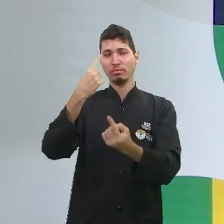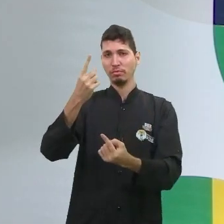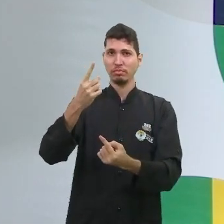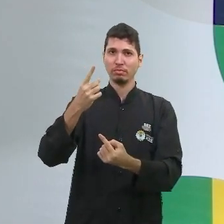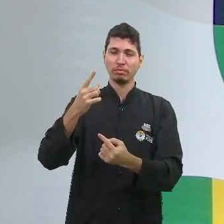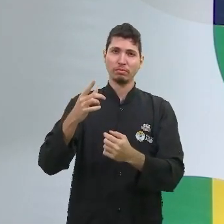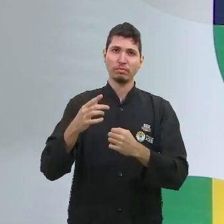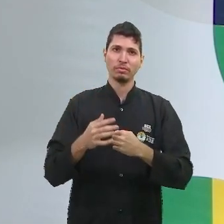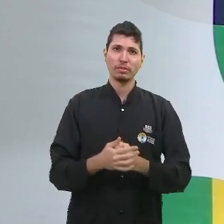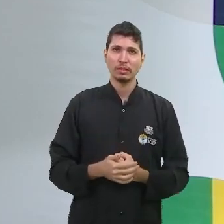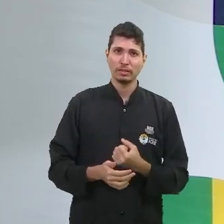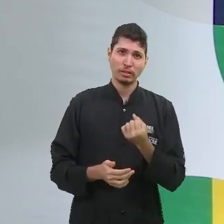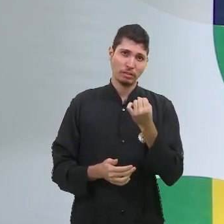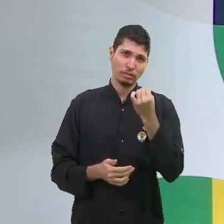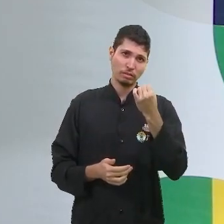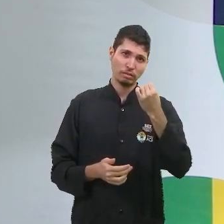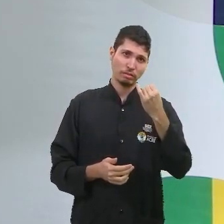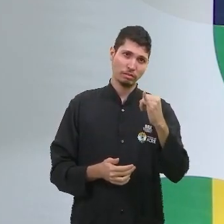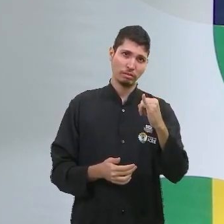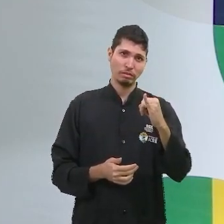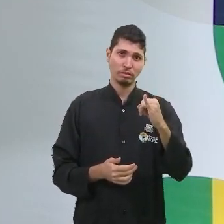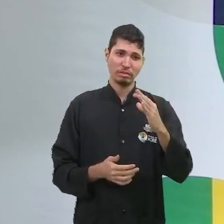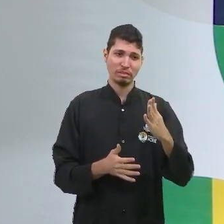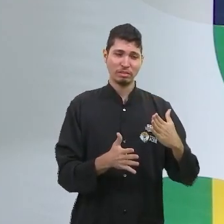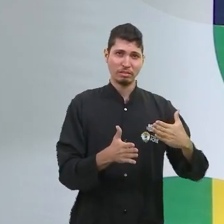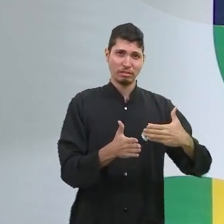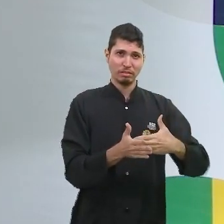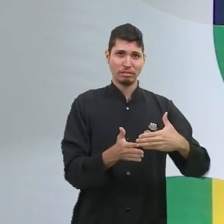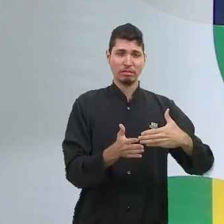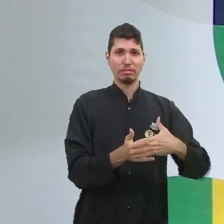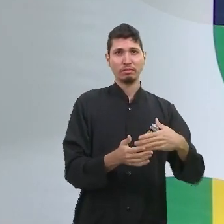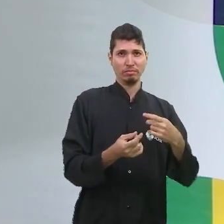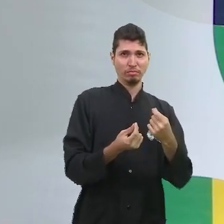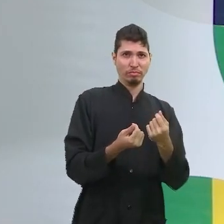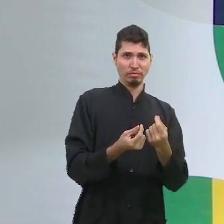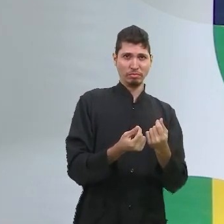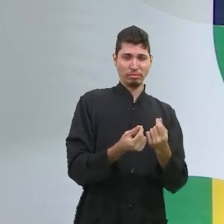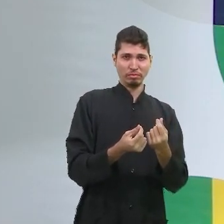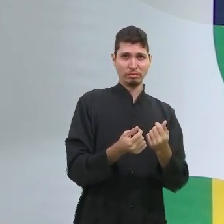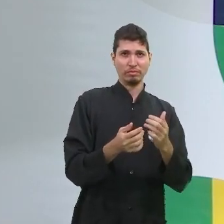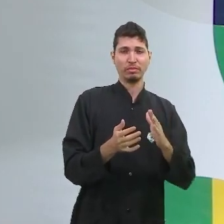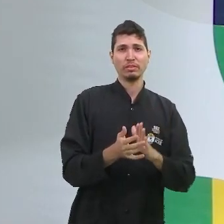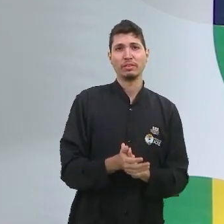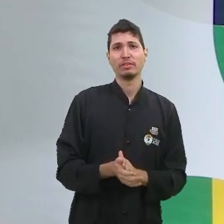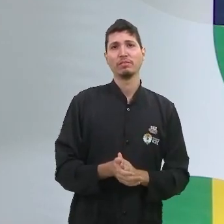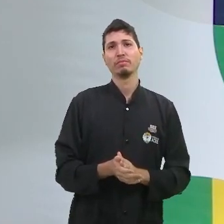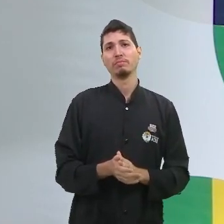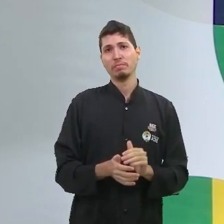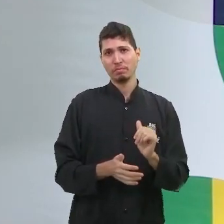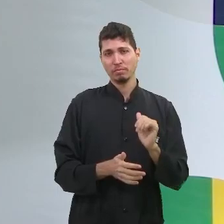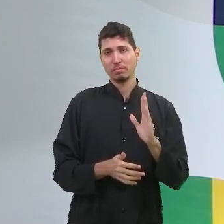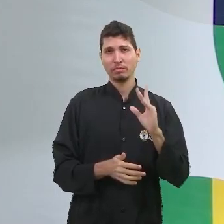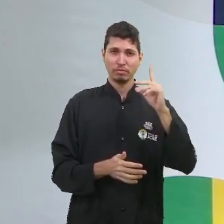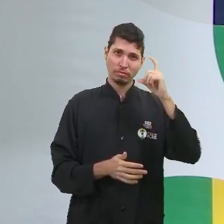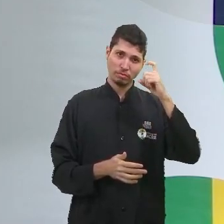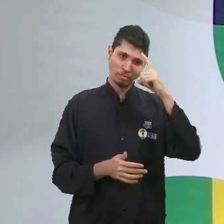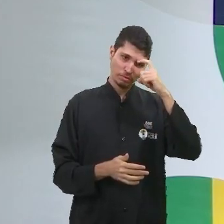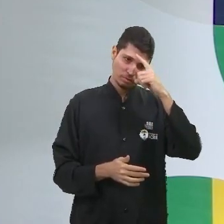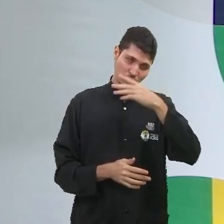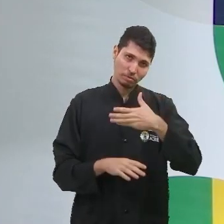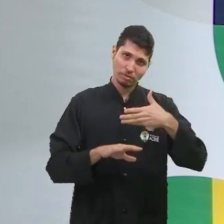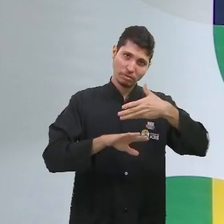econômica, ela tem uma certa dificuldade em acessar serviços e, principalmente, no que diz respeito à